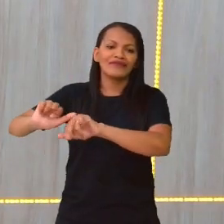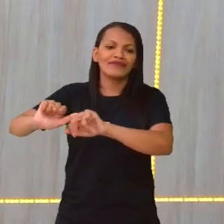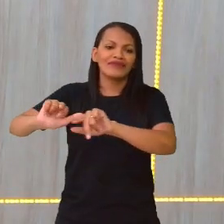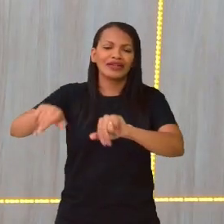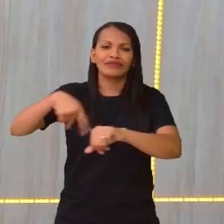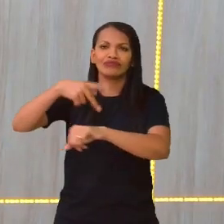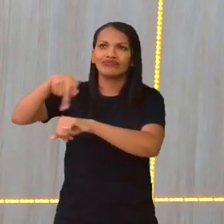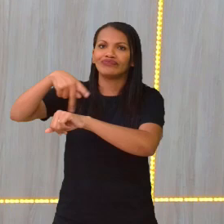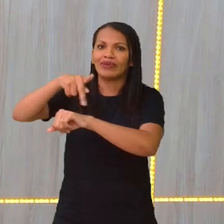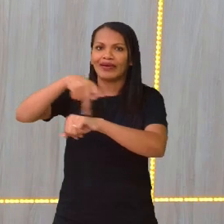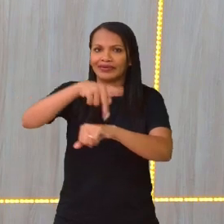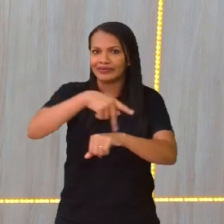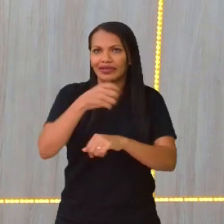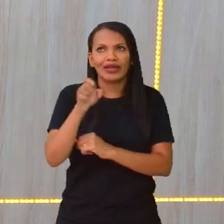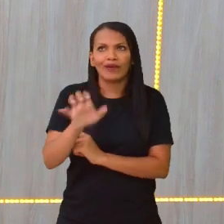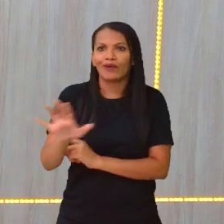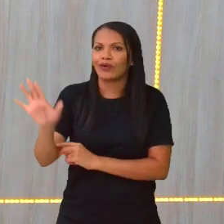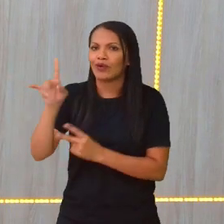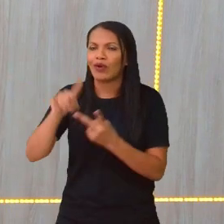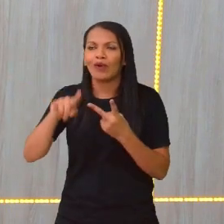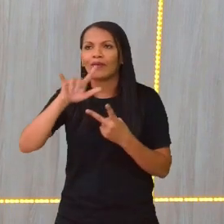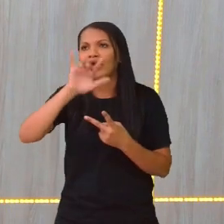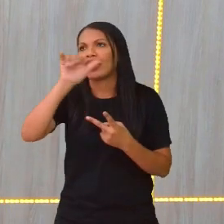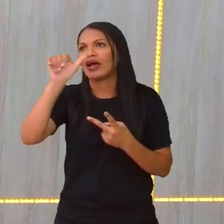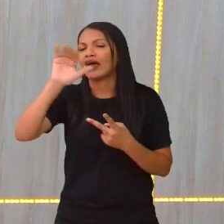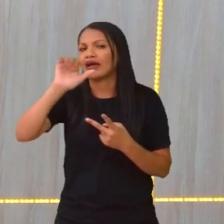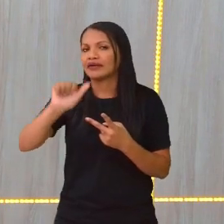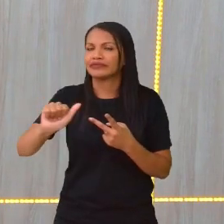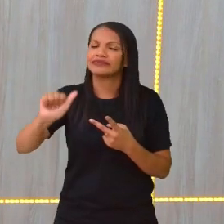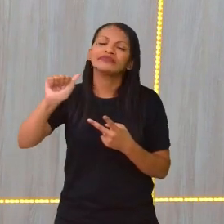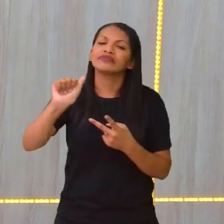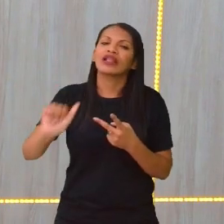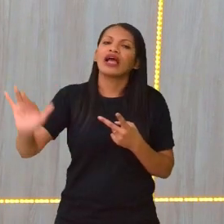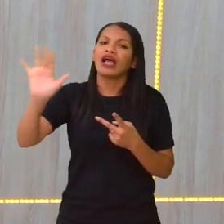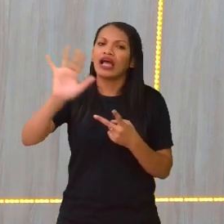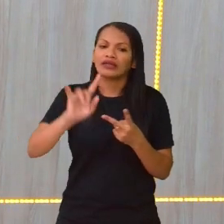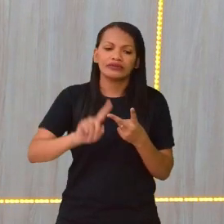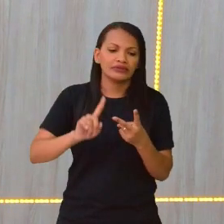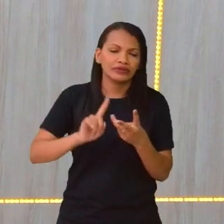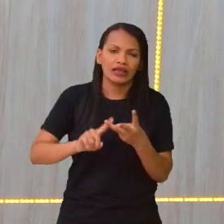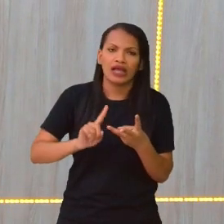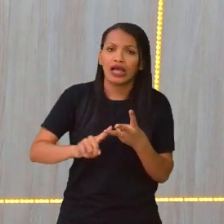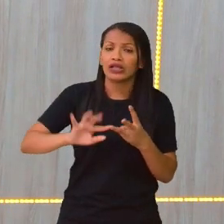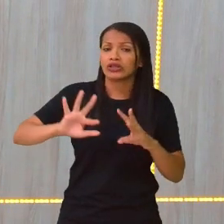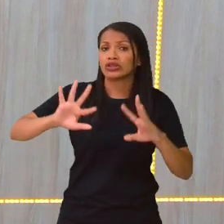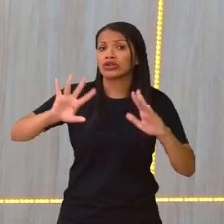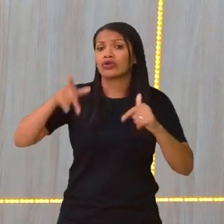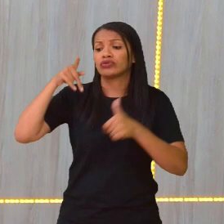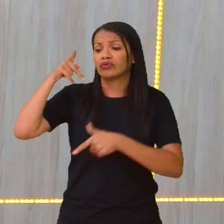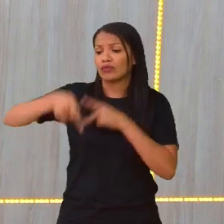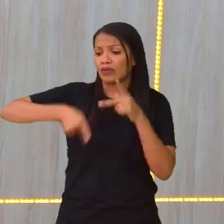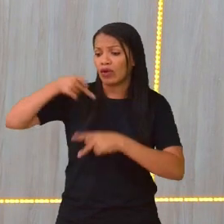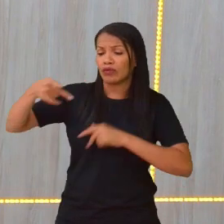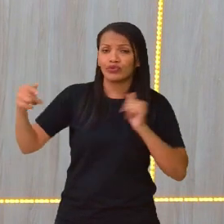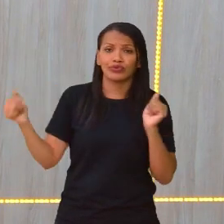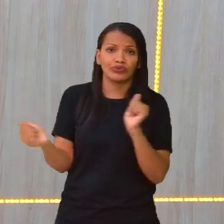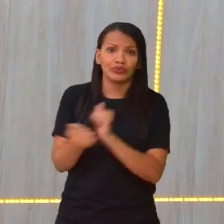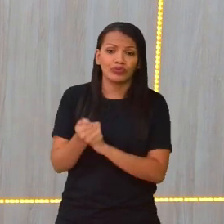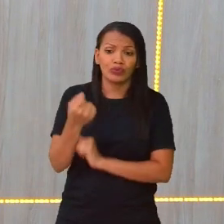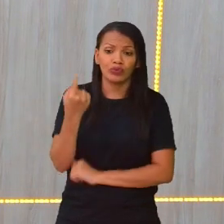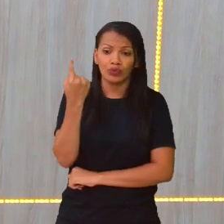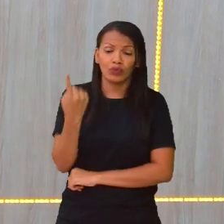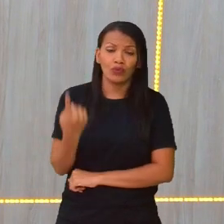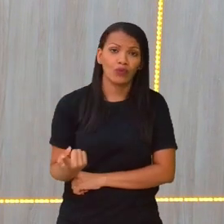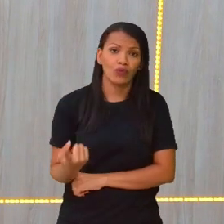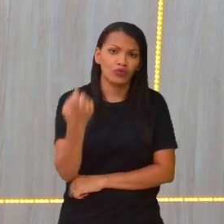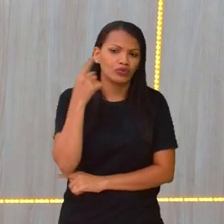Da Europa, da Ásia, da América do Sul, América do Norte, Oceania. Então, todos esses povos estão reunidos em prol de um único objetivo e